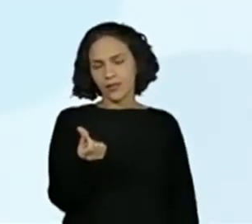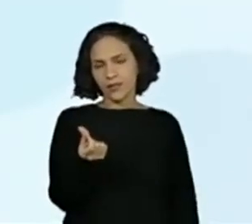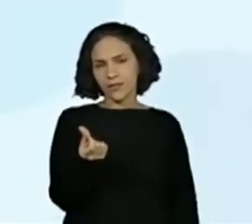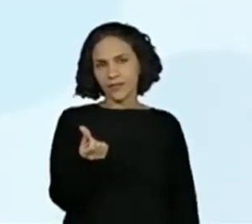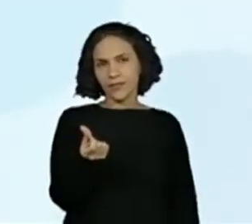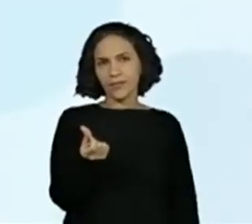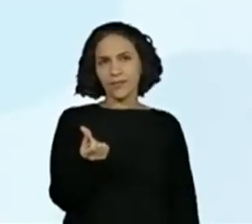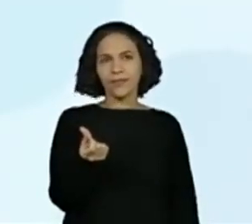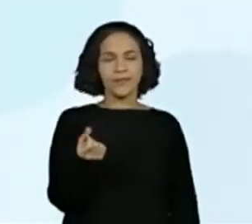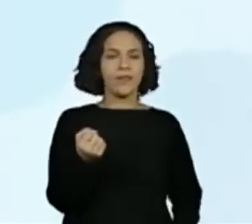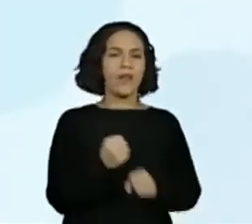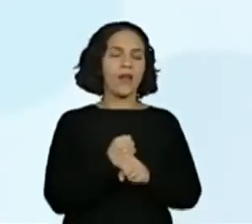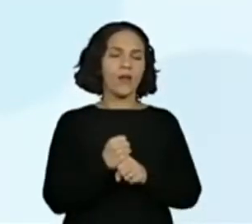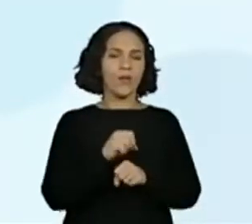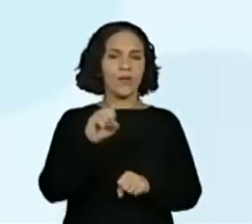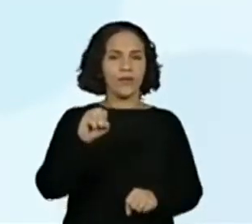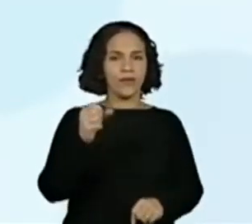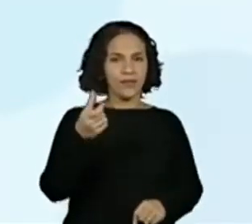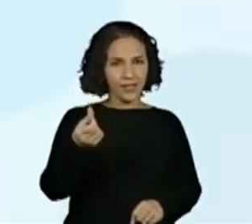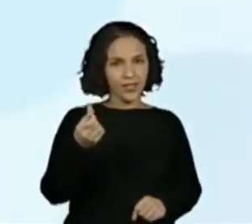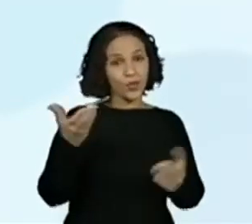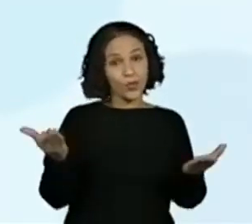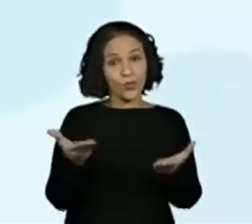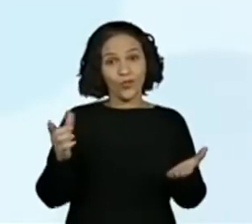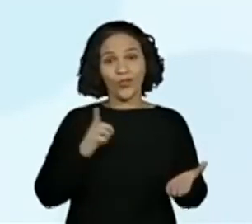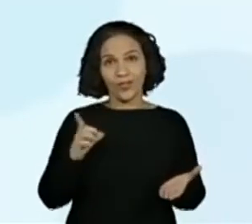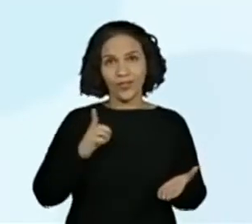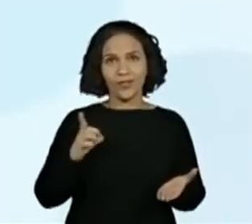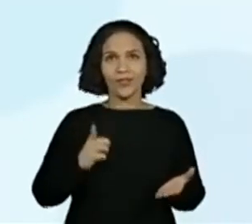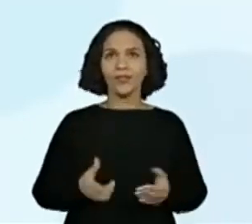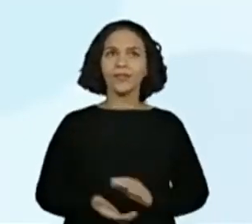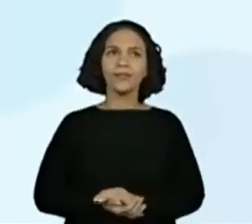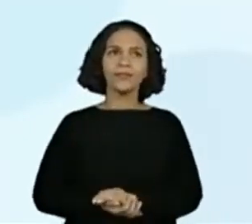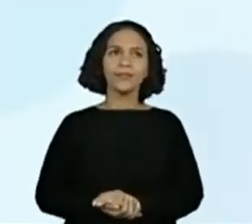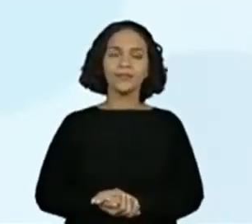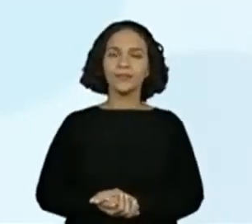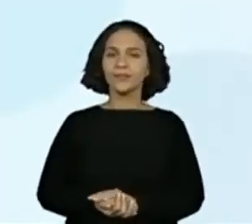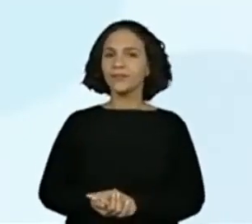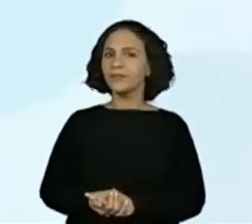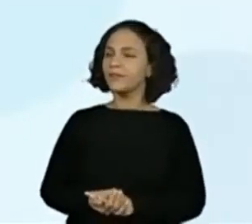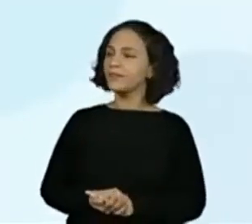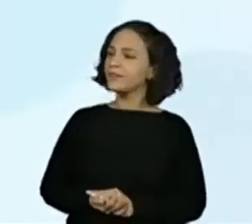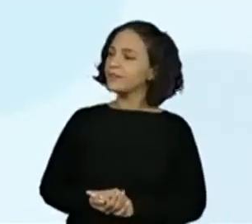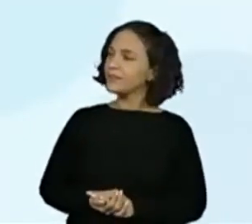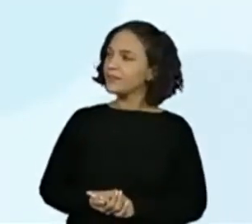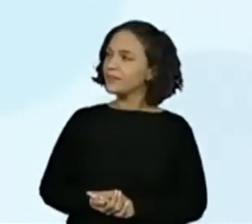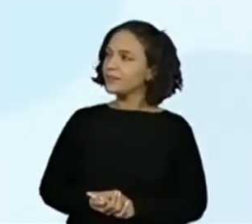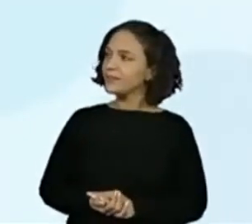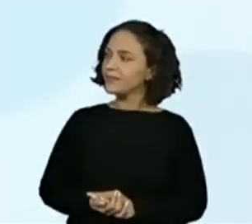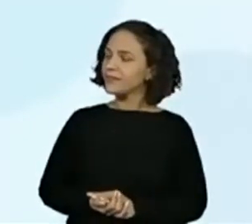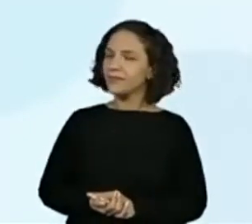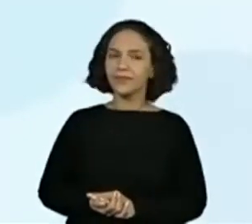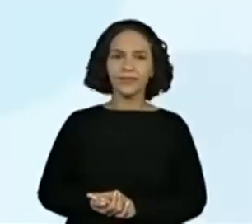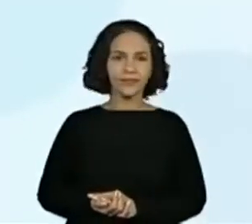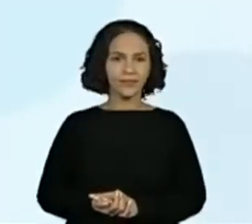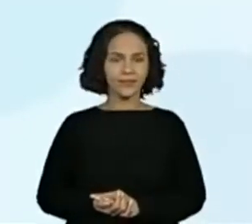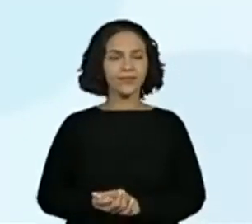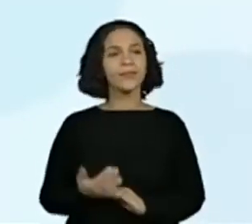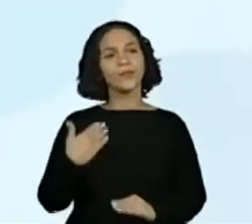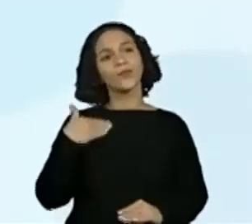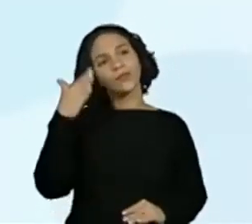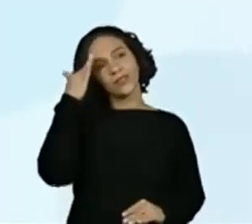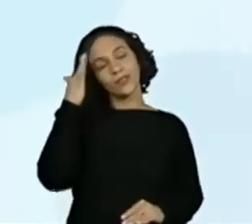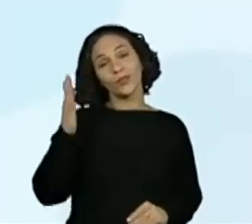86 anos. Tirem print agora, pessoal. Pessoal, eu sei que a gente teve que